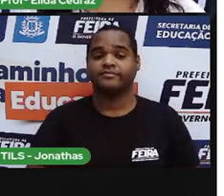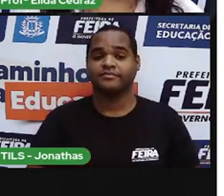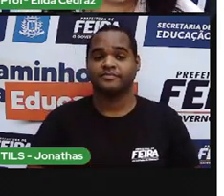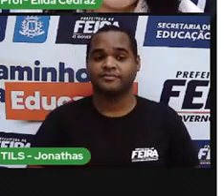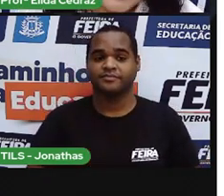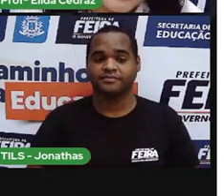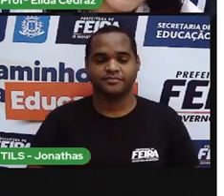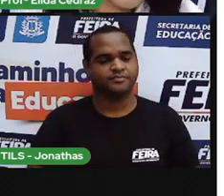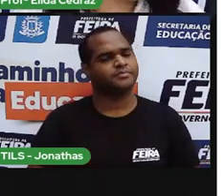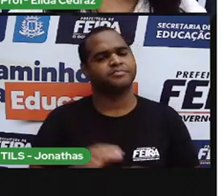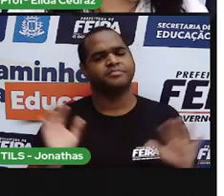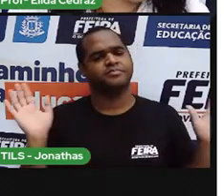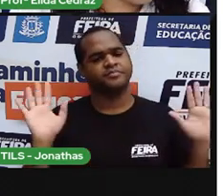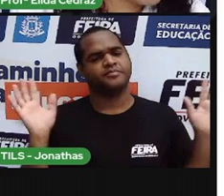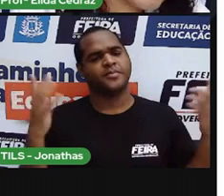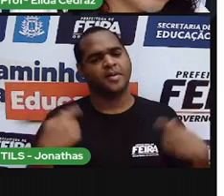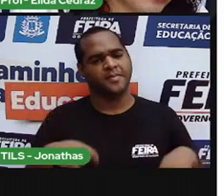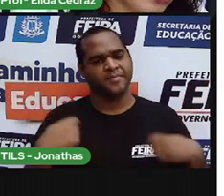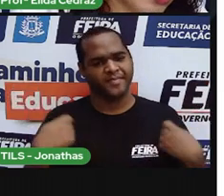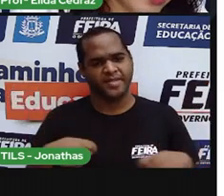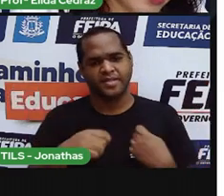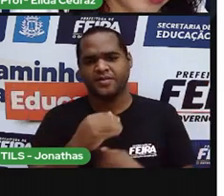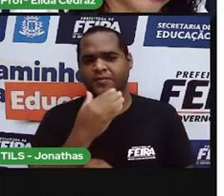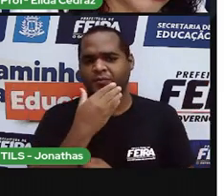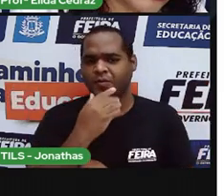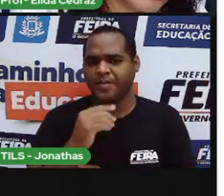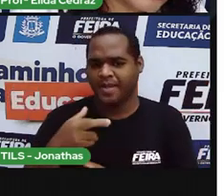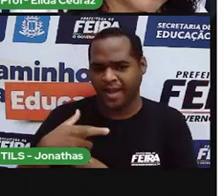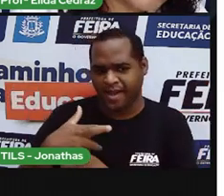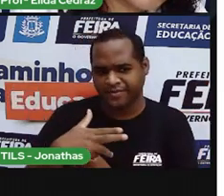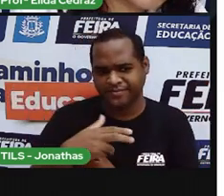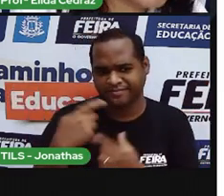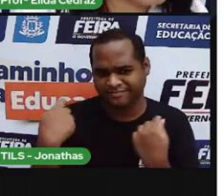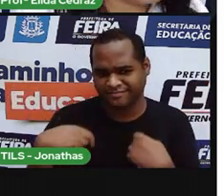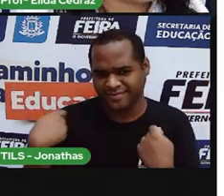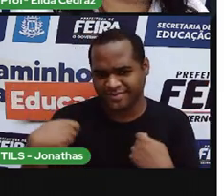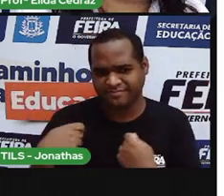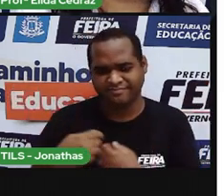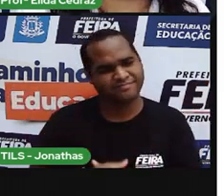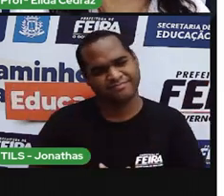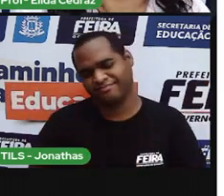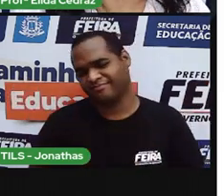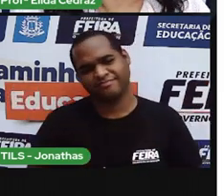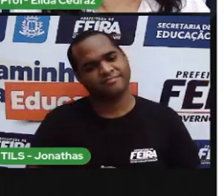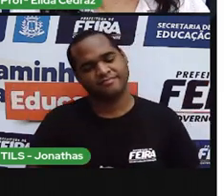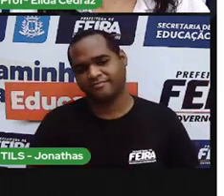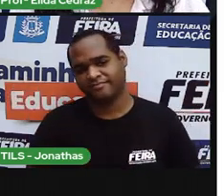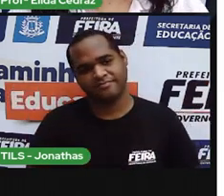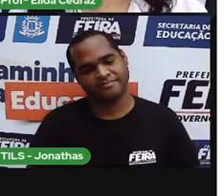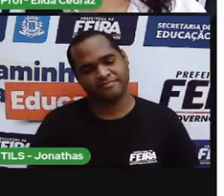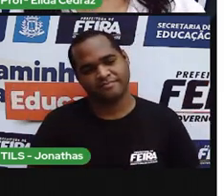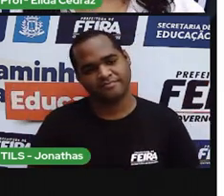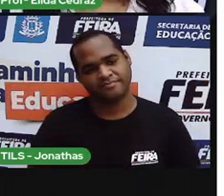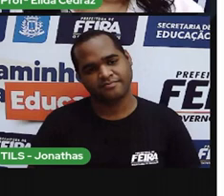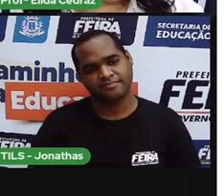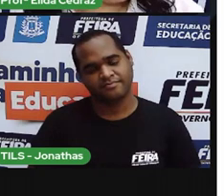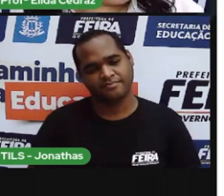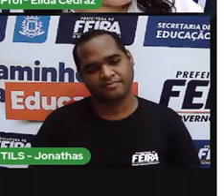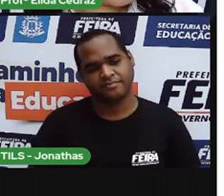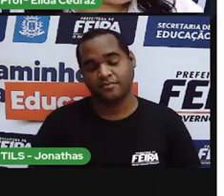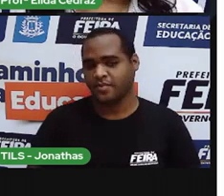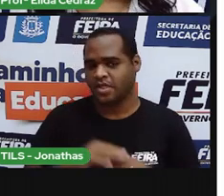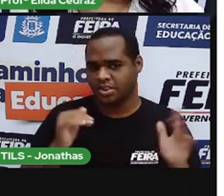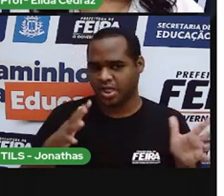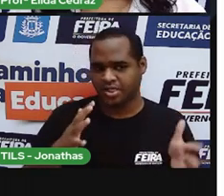É necessário para o caçador de ratos? Não. Quem já foi num